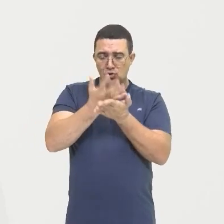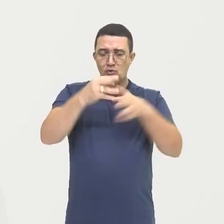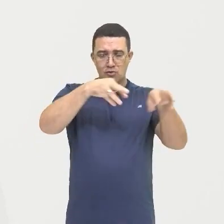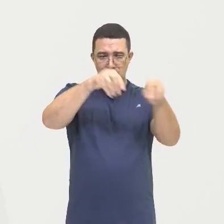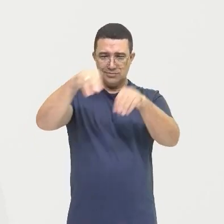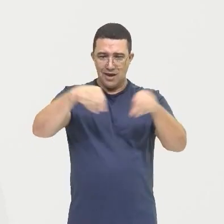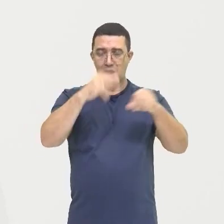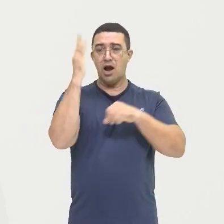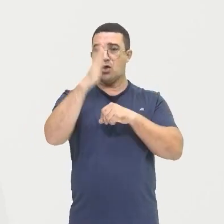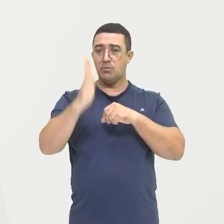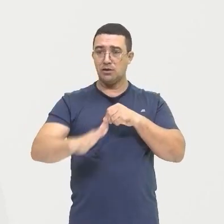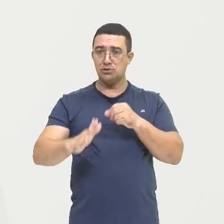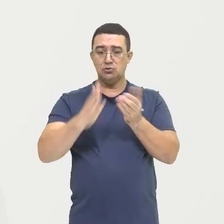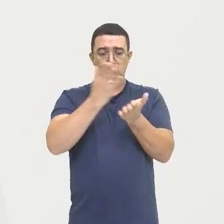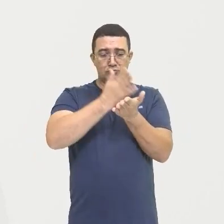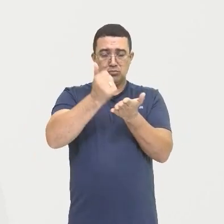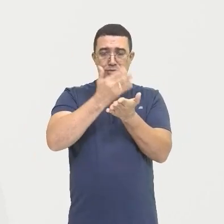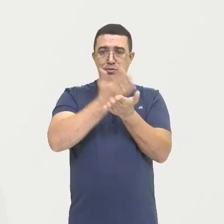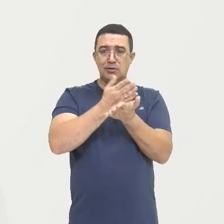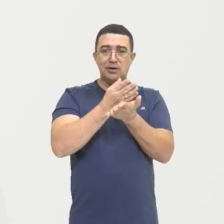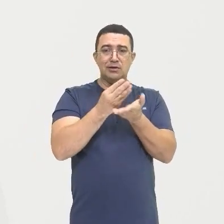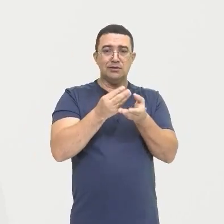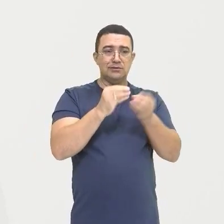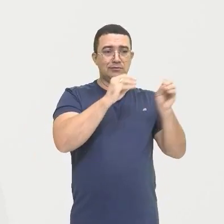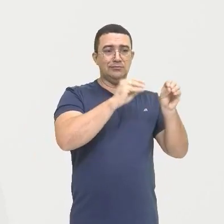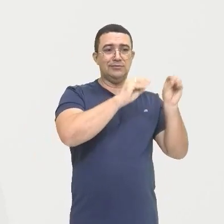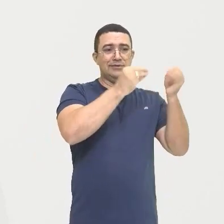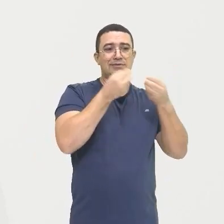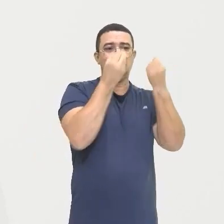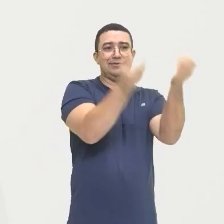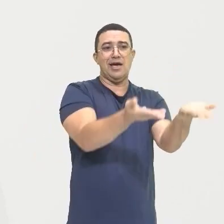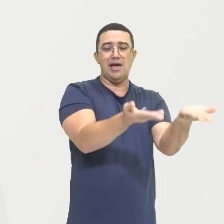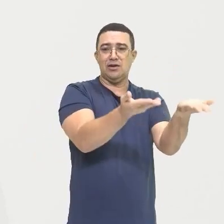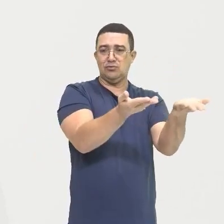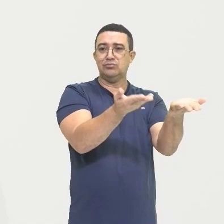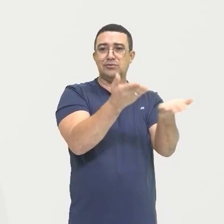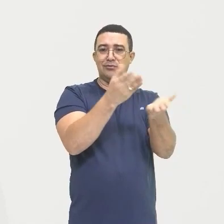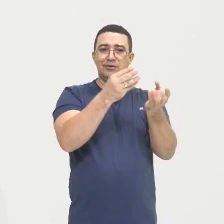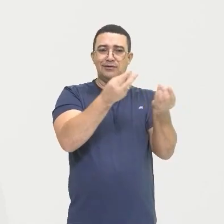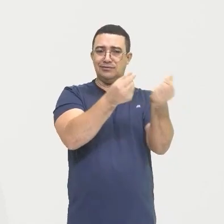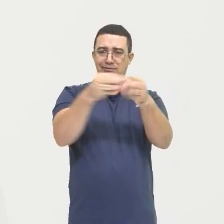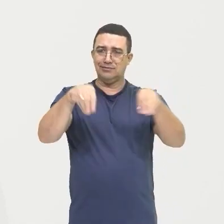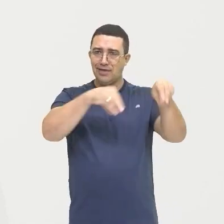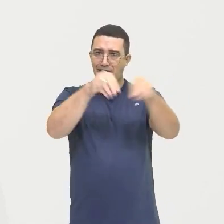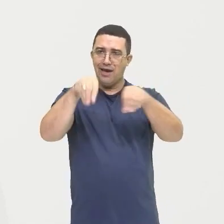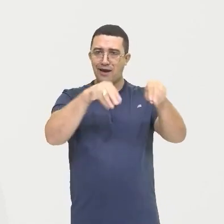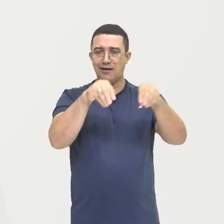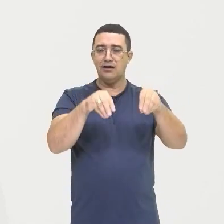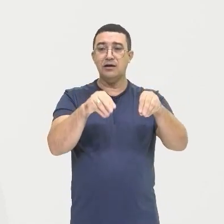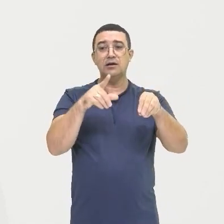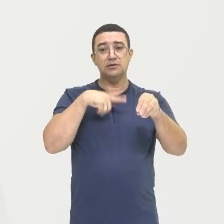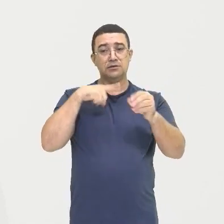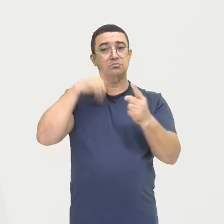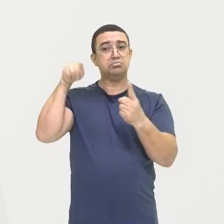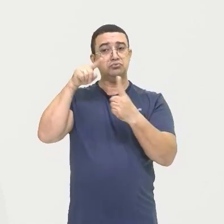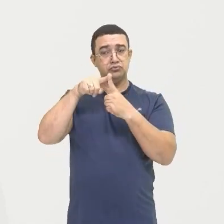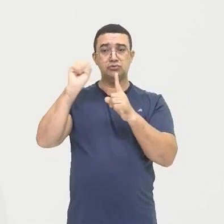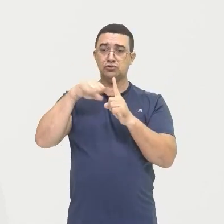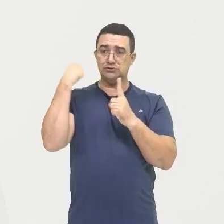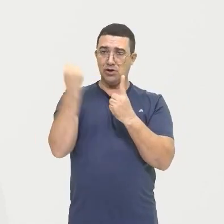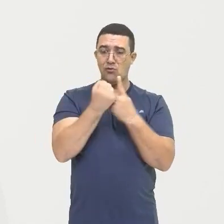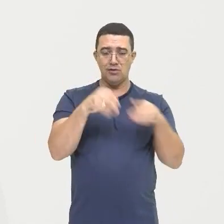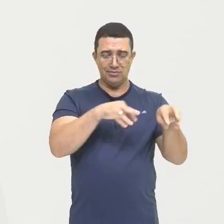Território E redistribuíram Ali aquelas terras E aí a gente Já tem essa questão Da função social Que a terra Ela